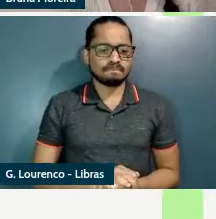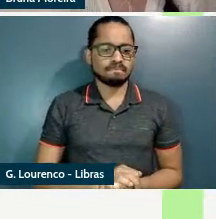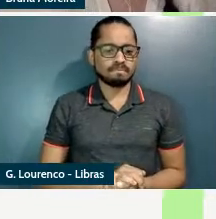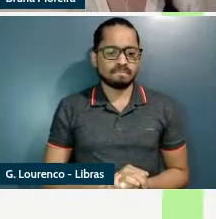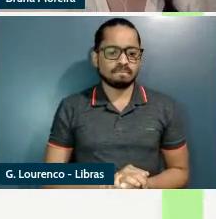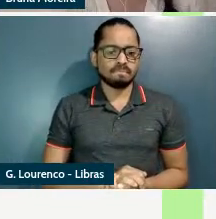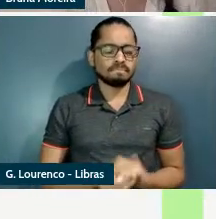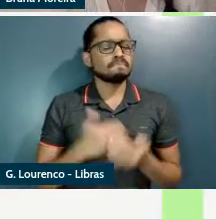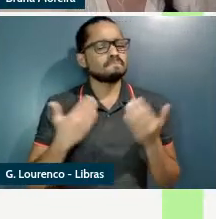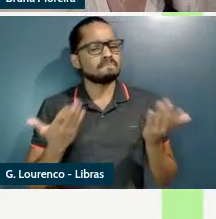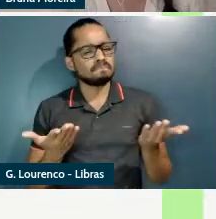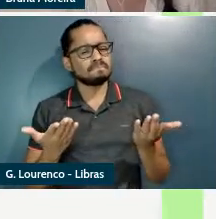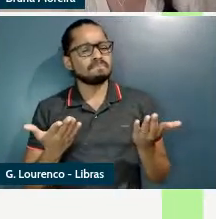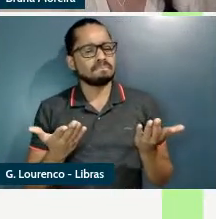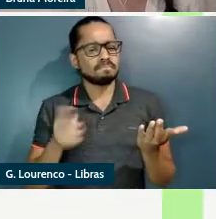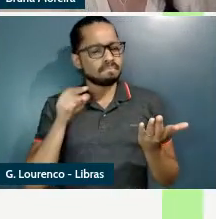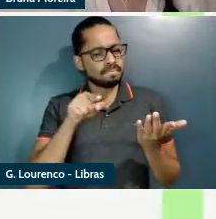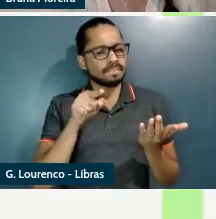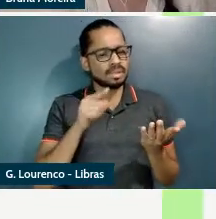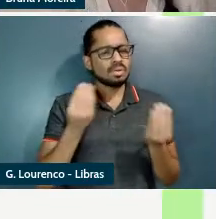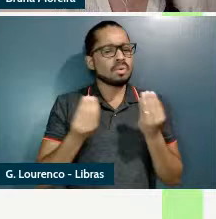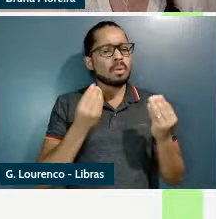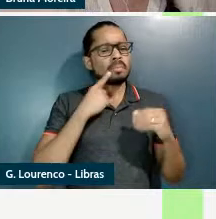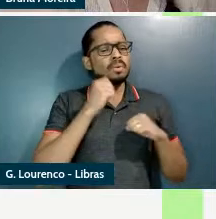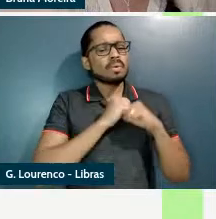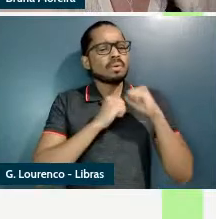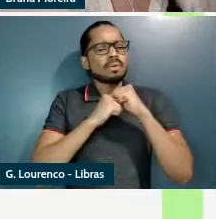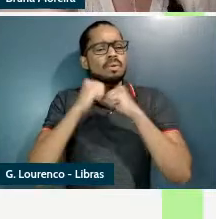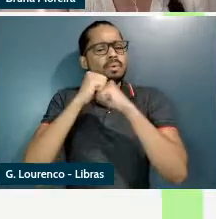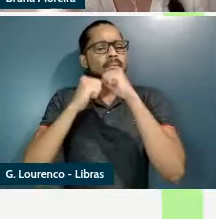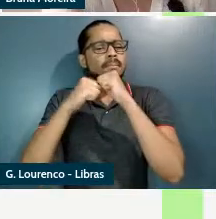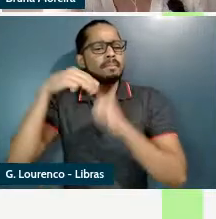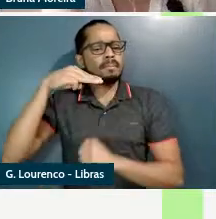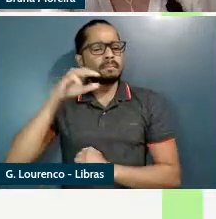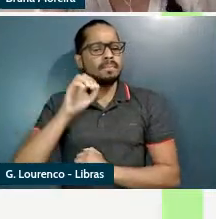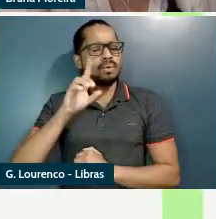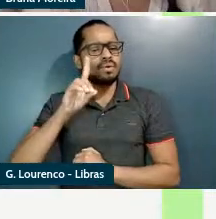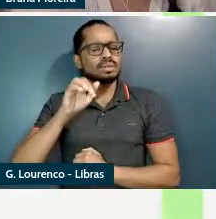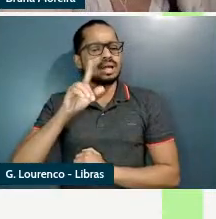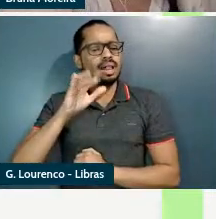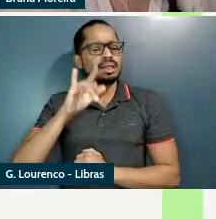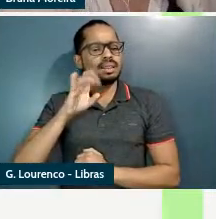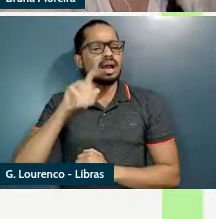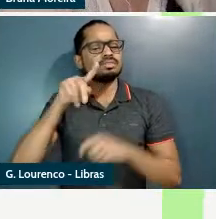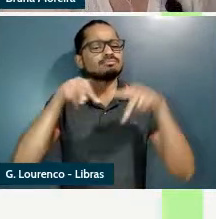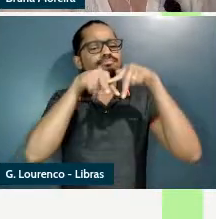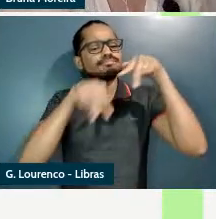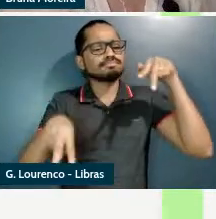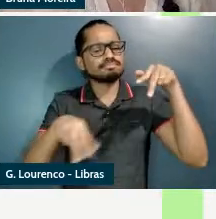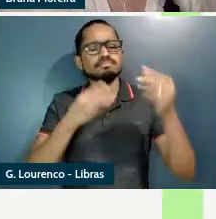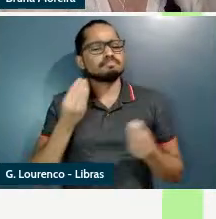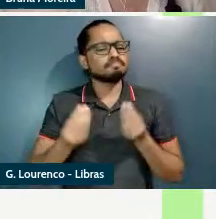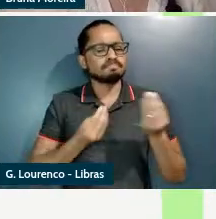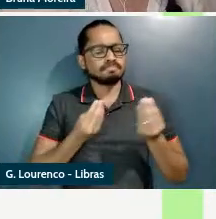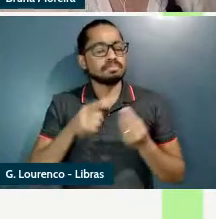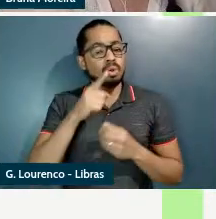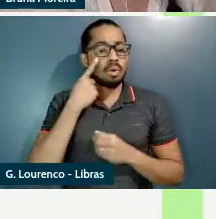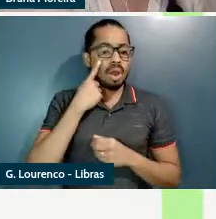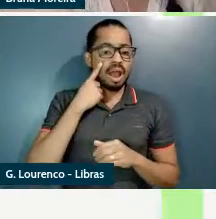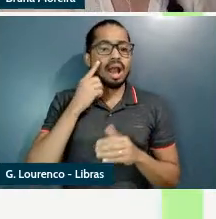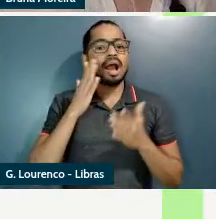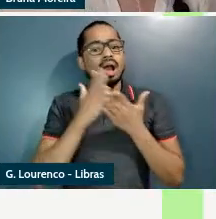e aqui eu aponto onde eles constroem a modalidade dentro da nas suas estruturas ora o modal